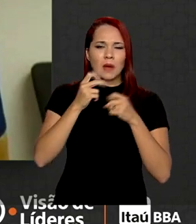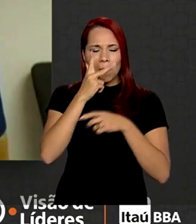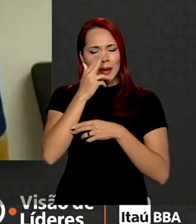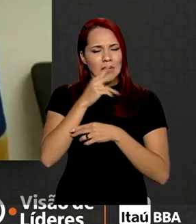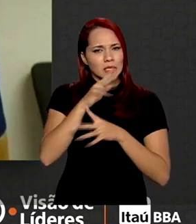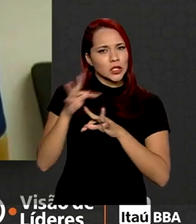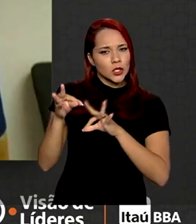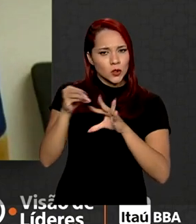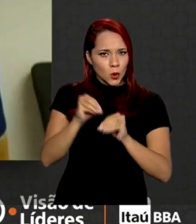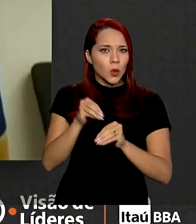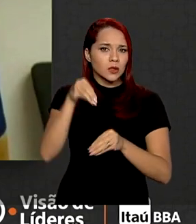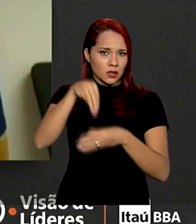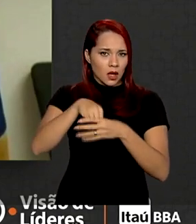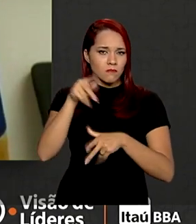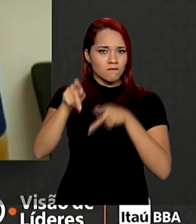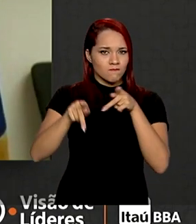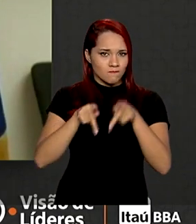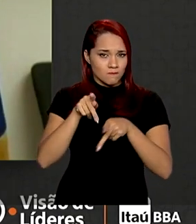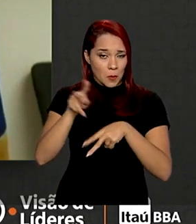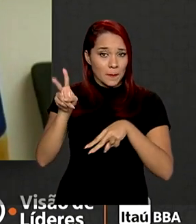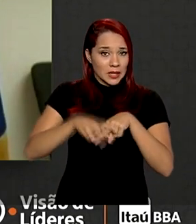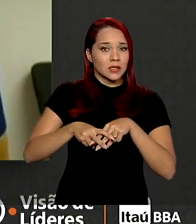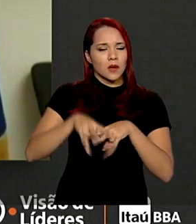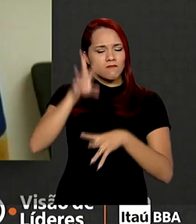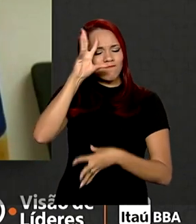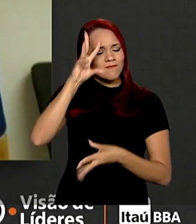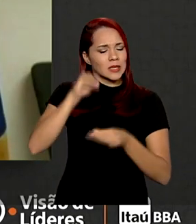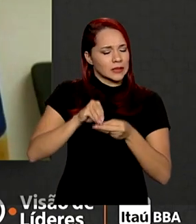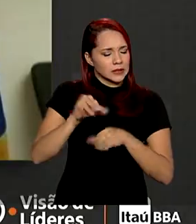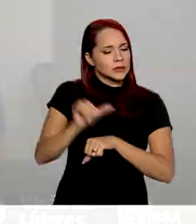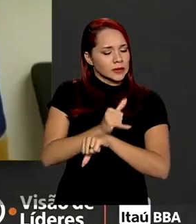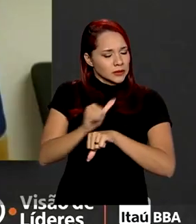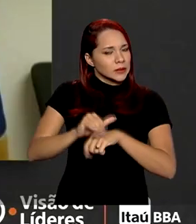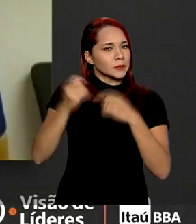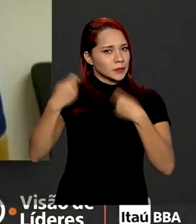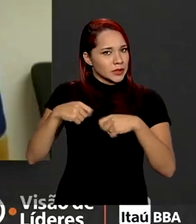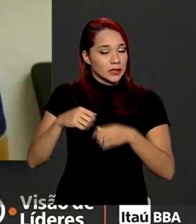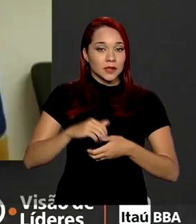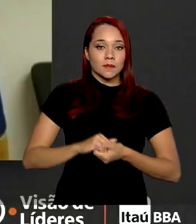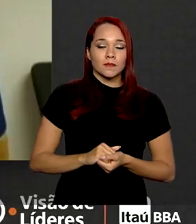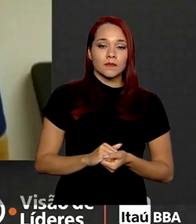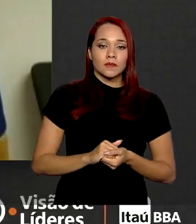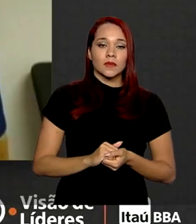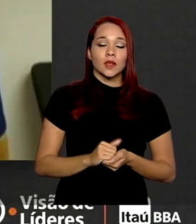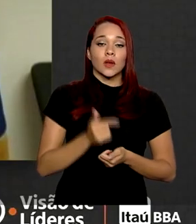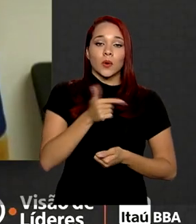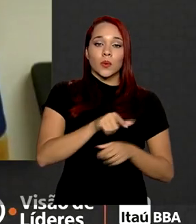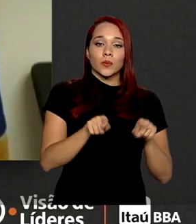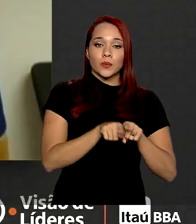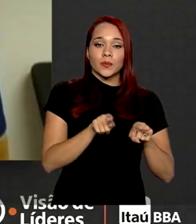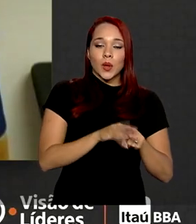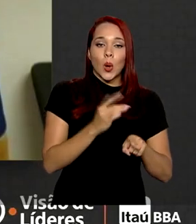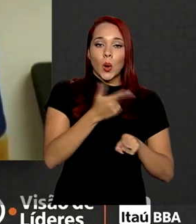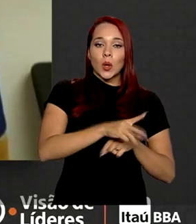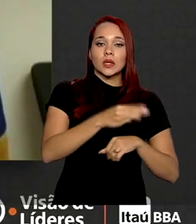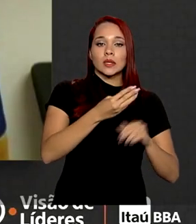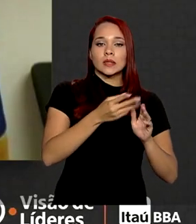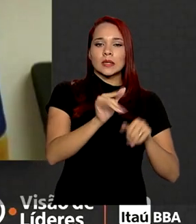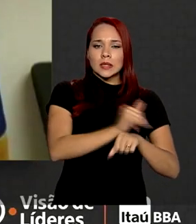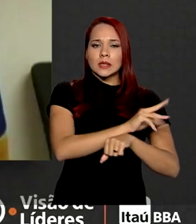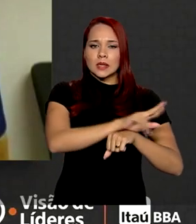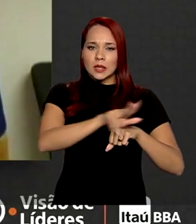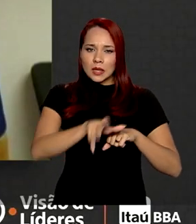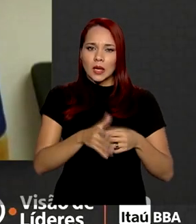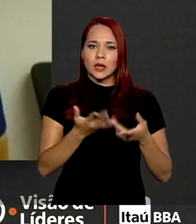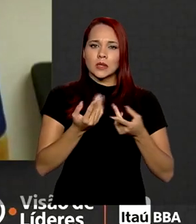compreensão da população carcerária de que as medidas eram necessárias. Do outro lado, uma série de medidas profiláticas,